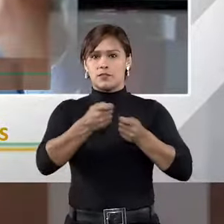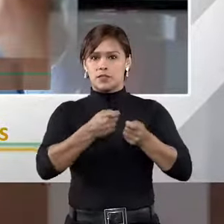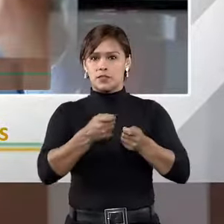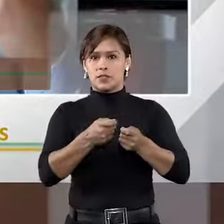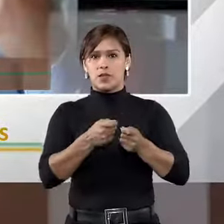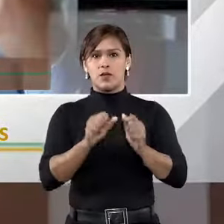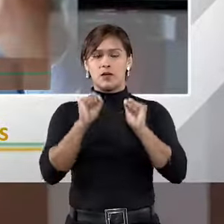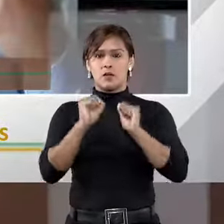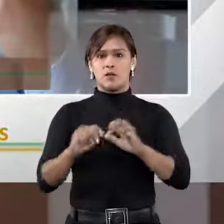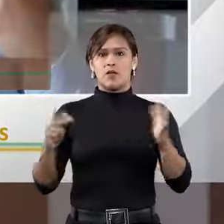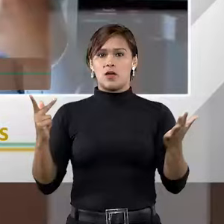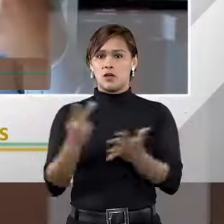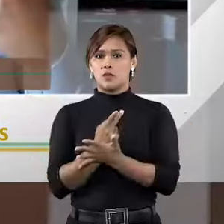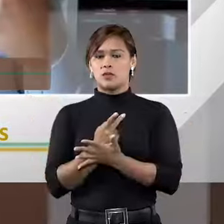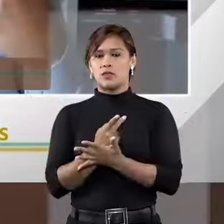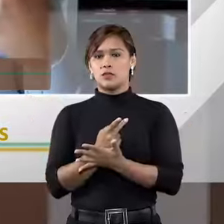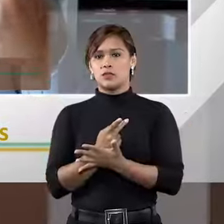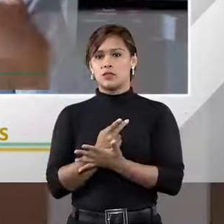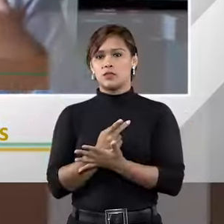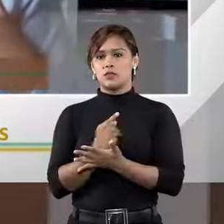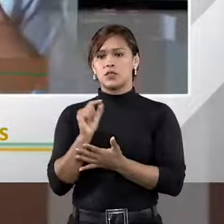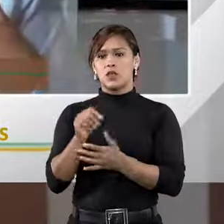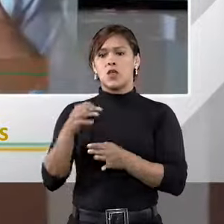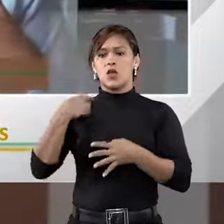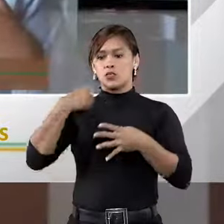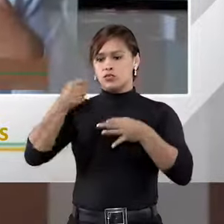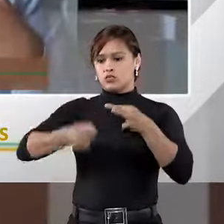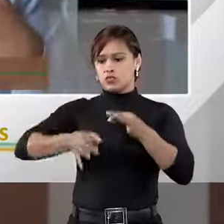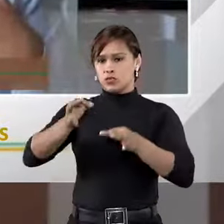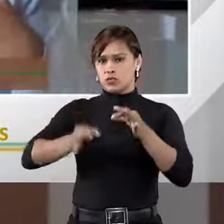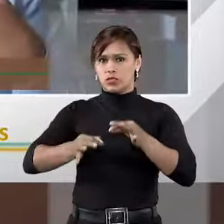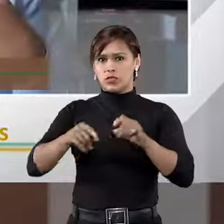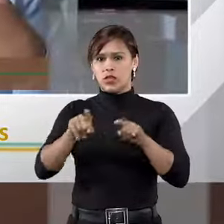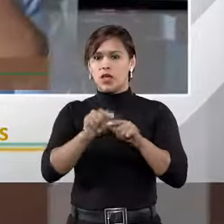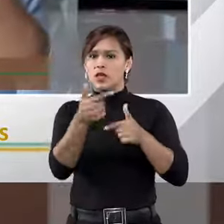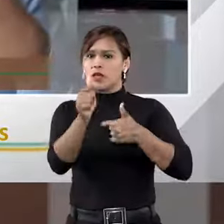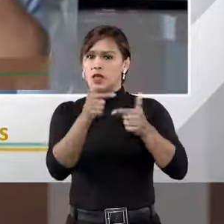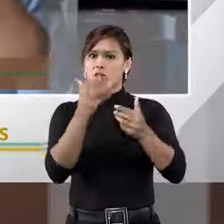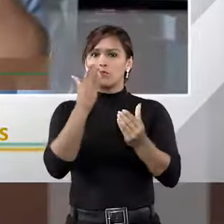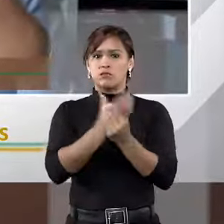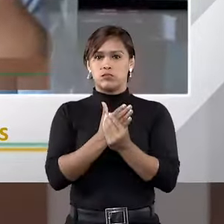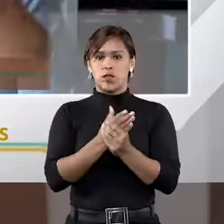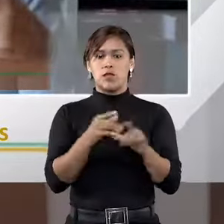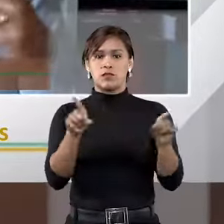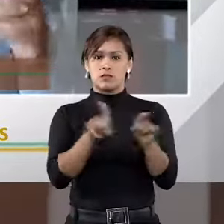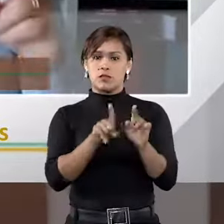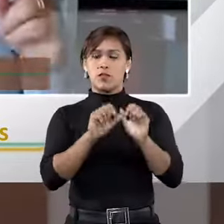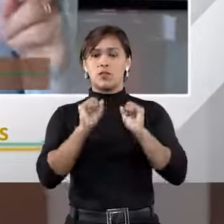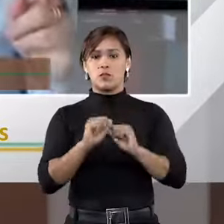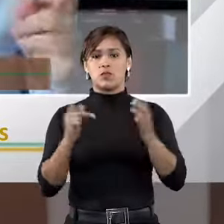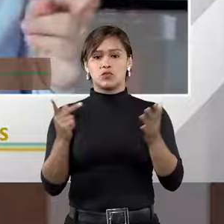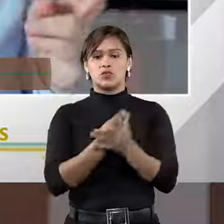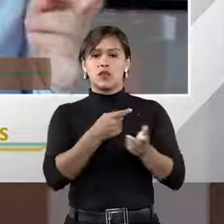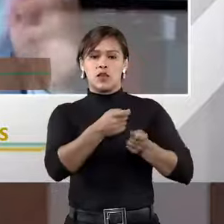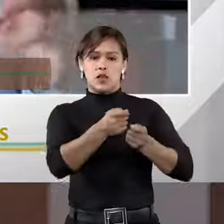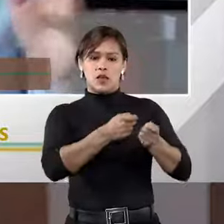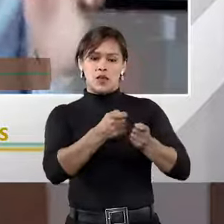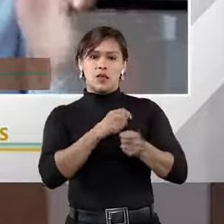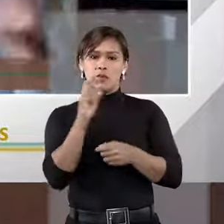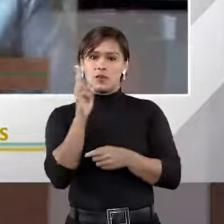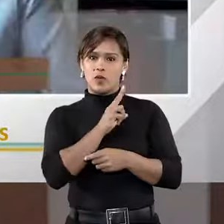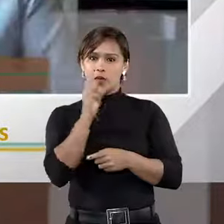que pode ser feita perante o judiciário, em alguns casos, ainda pode ser feita perante árbitros de